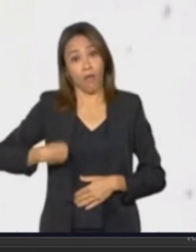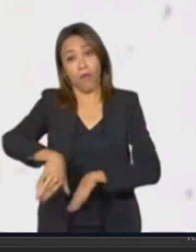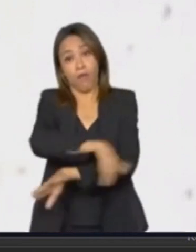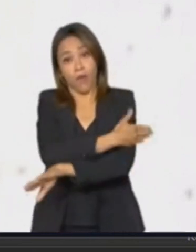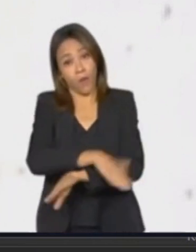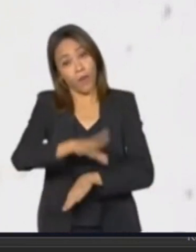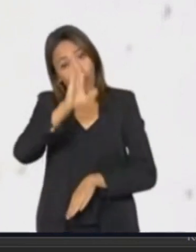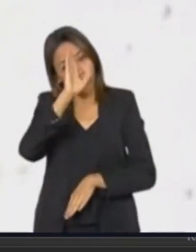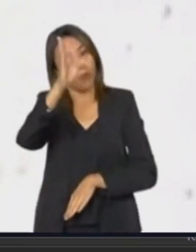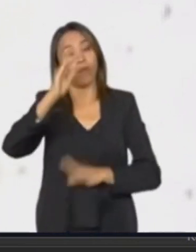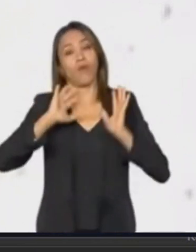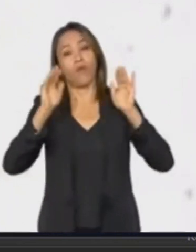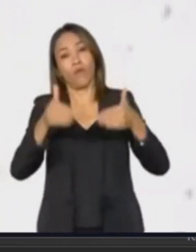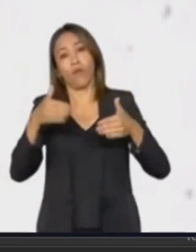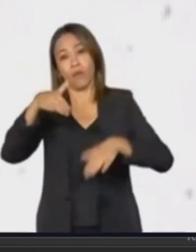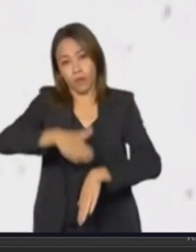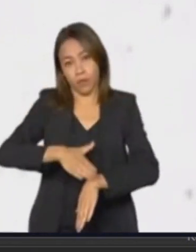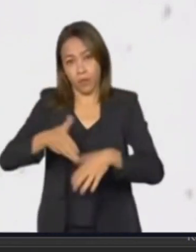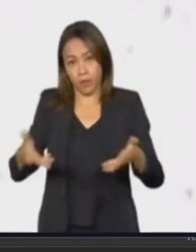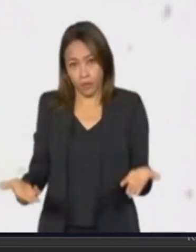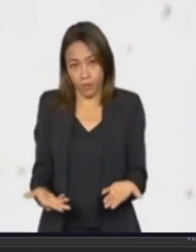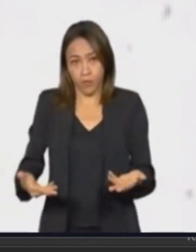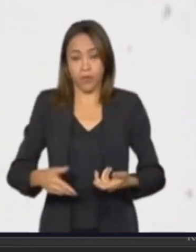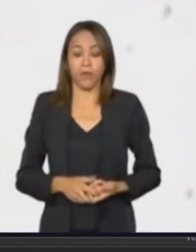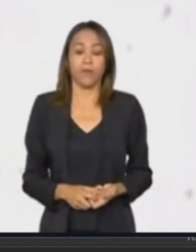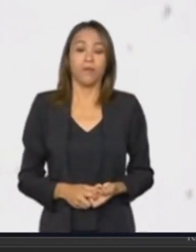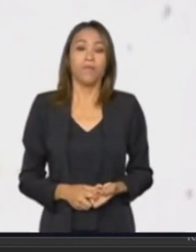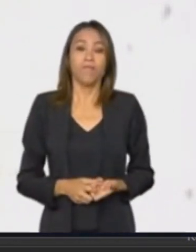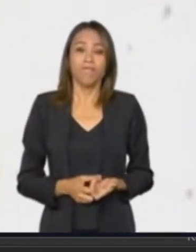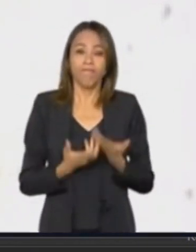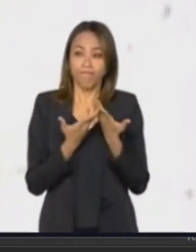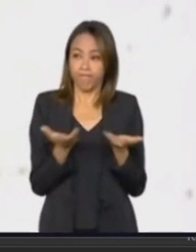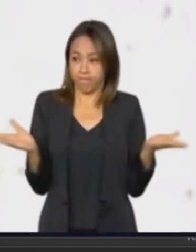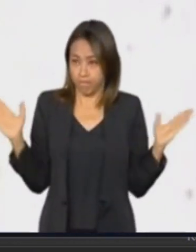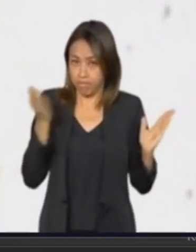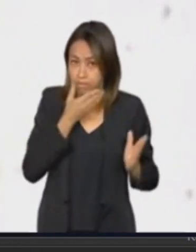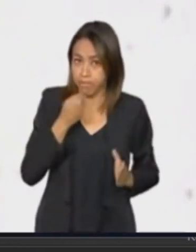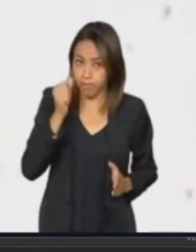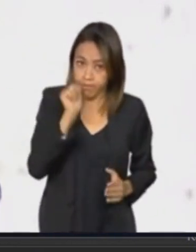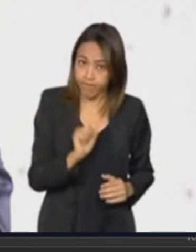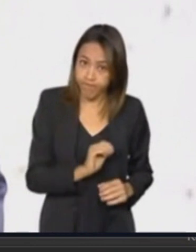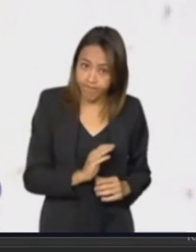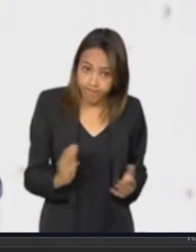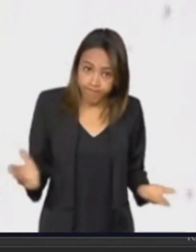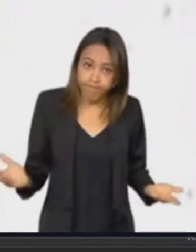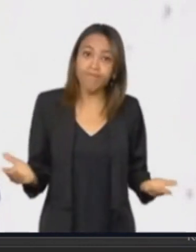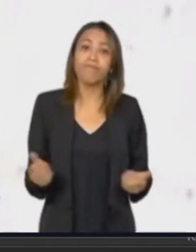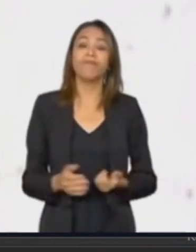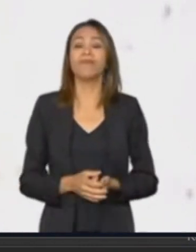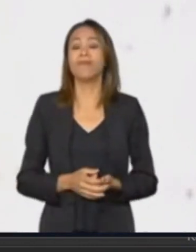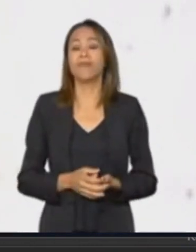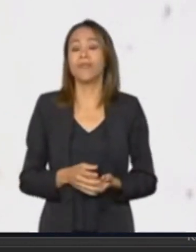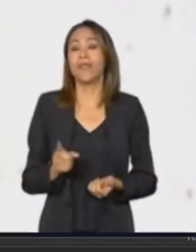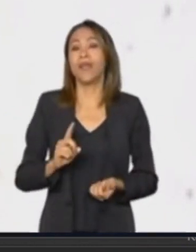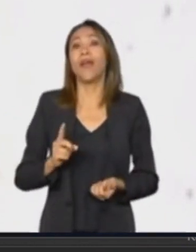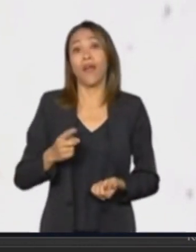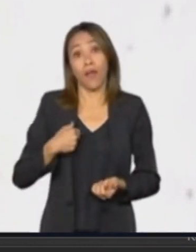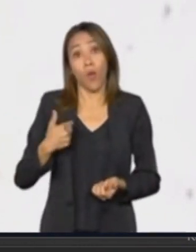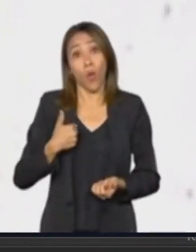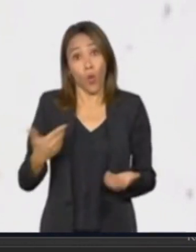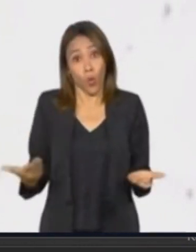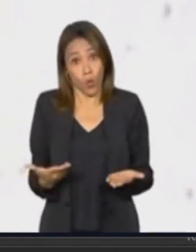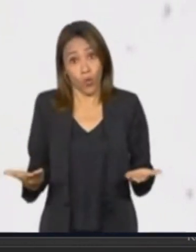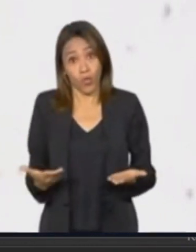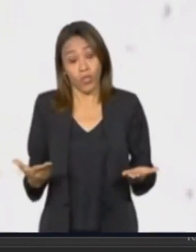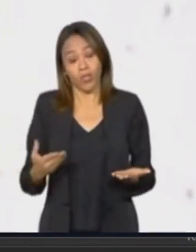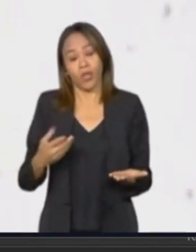principais atores desse momento. Senhoras e senhores, não é exagero dizer que hoje vivemos um